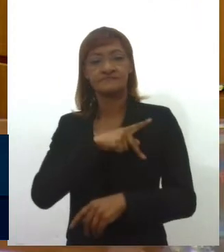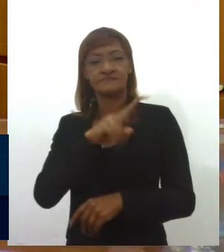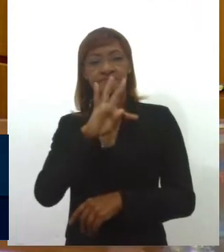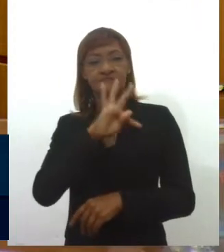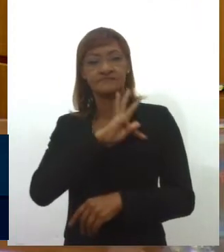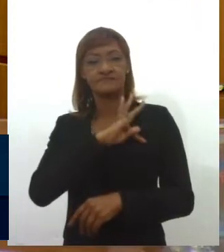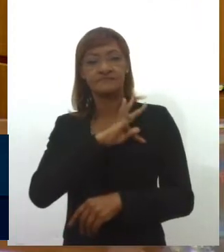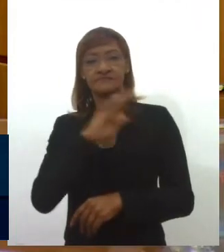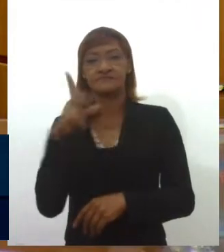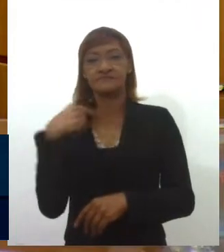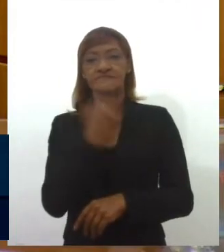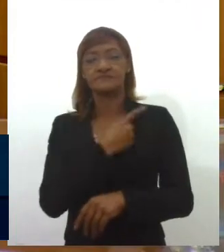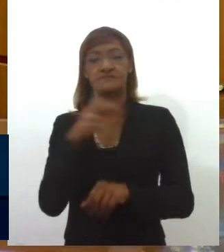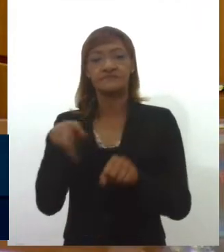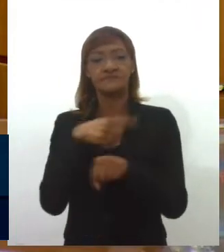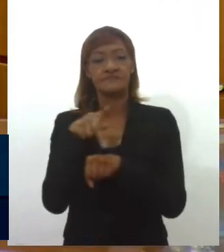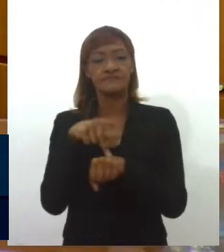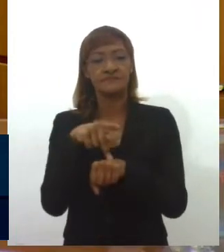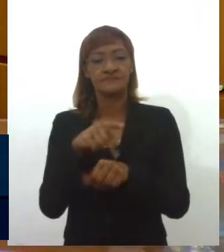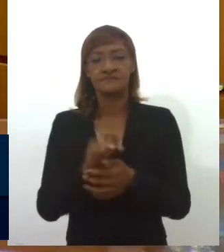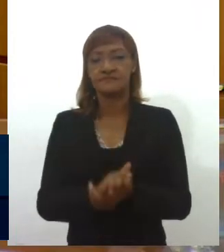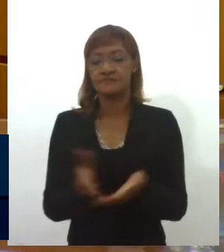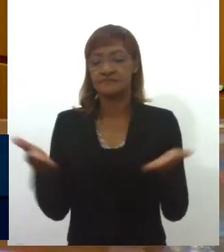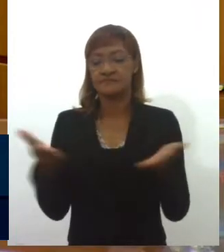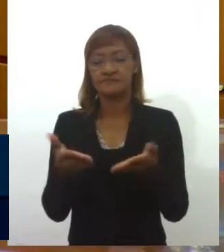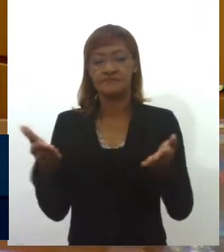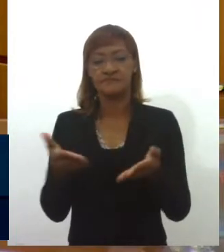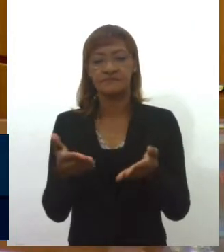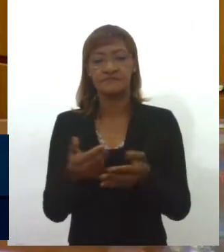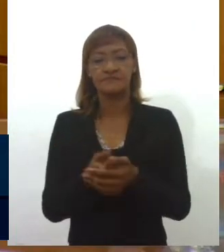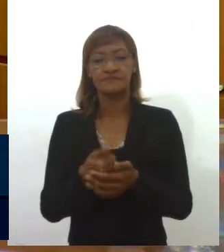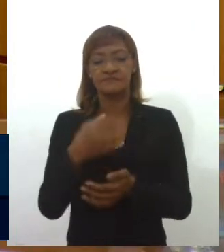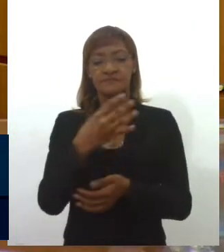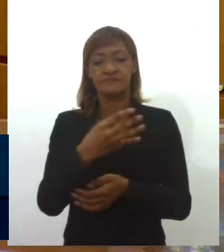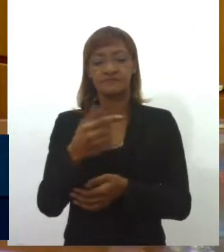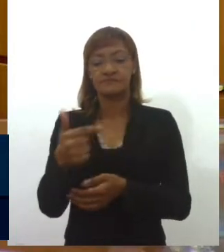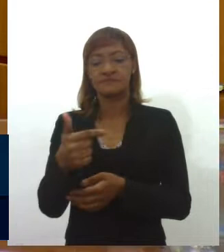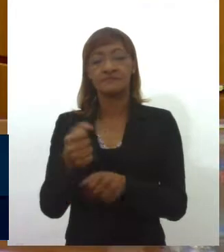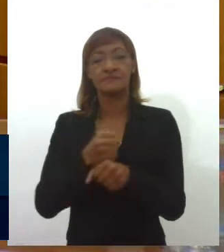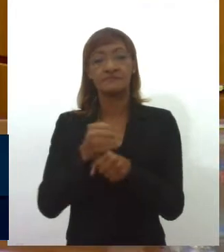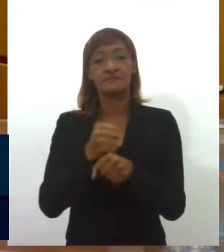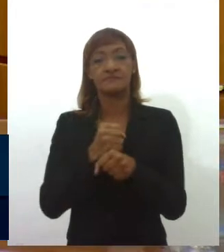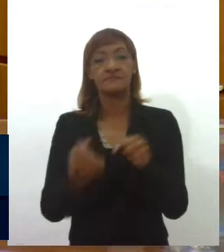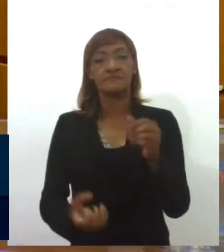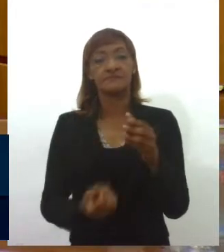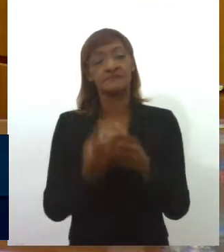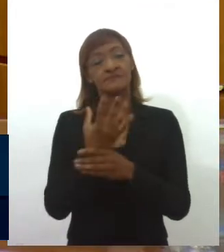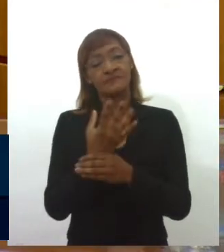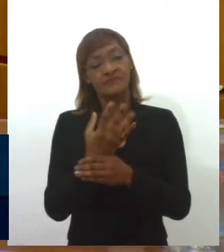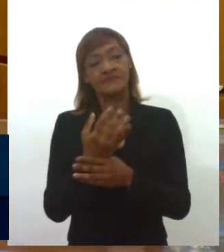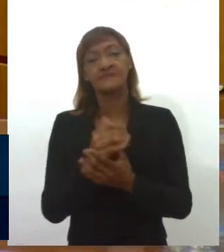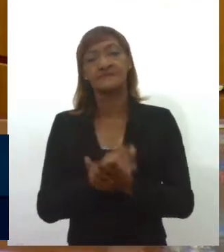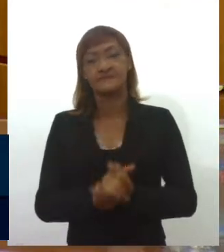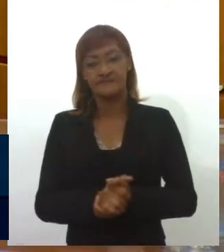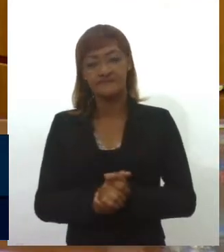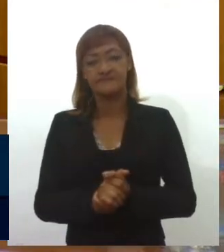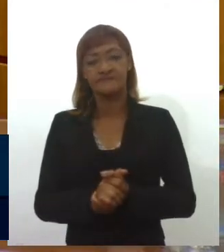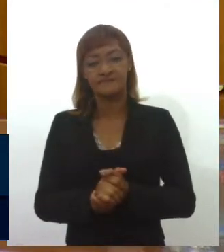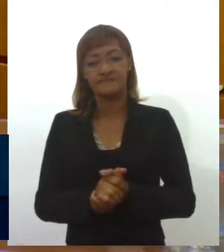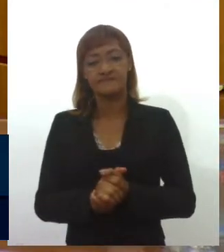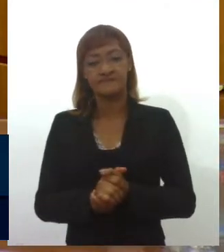do nosso país. O Partido dos Trabalhadores hoje comemora seus 42 anos de existência. Sem sombra de dúvidas,